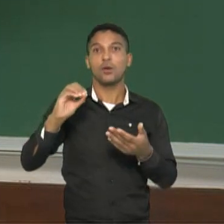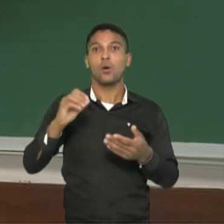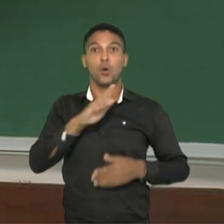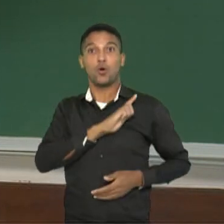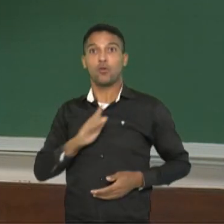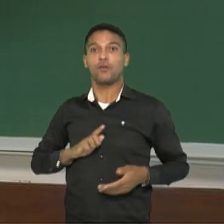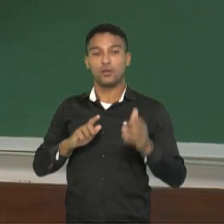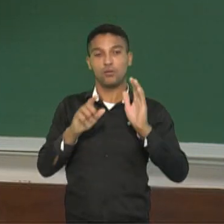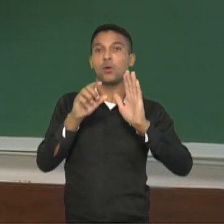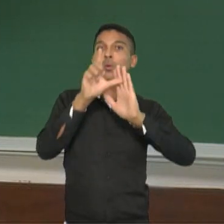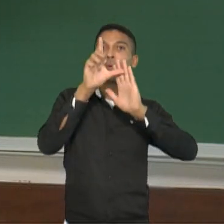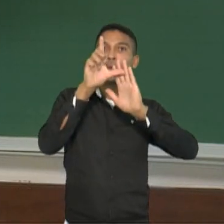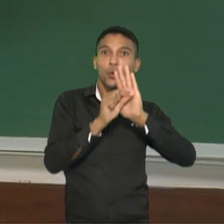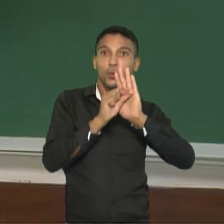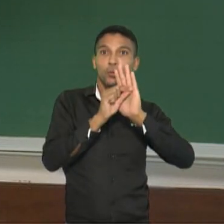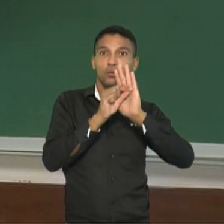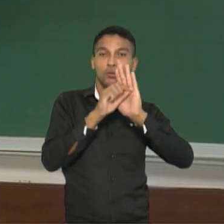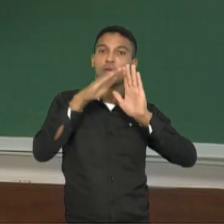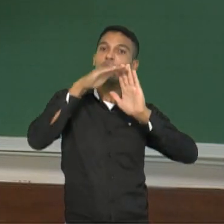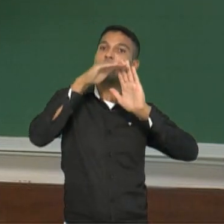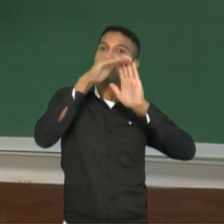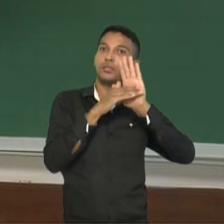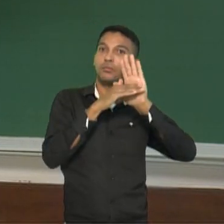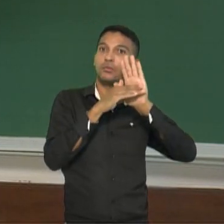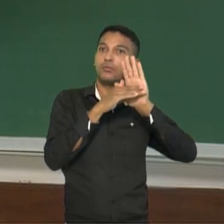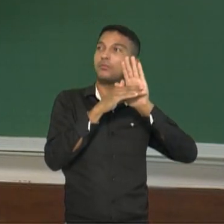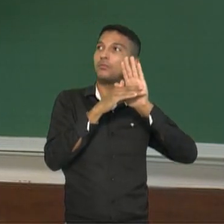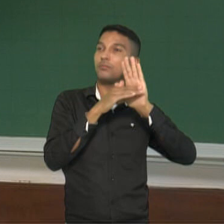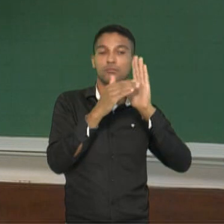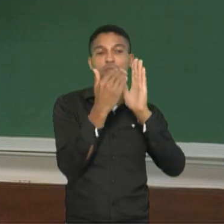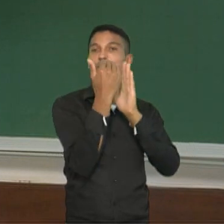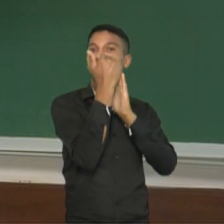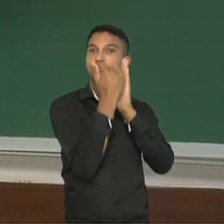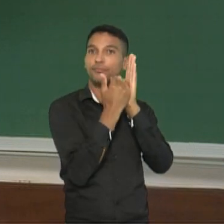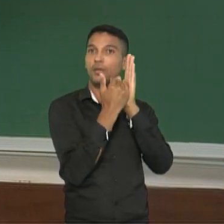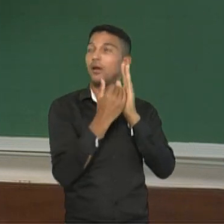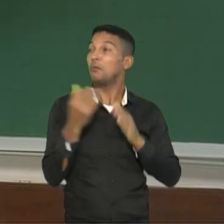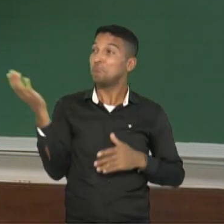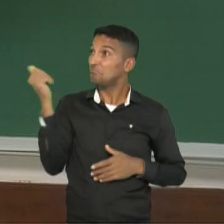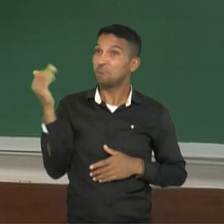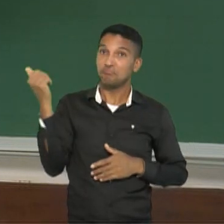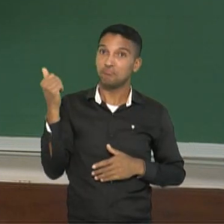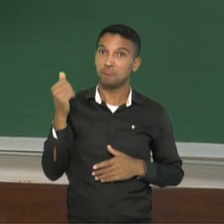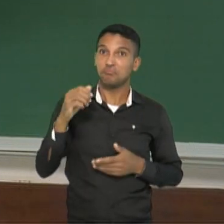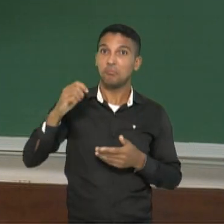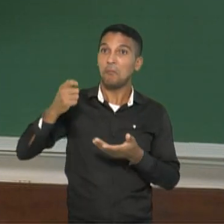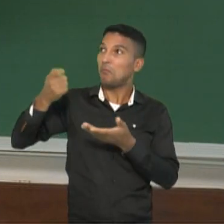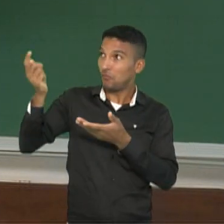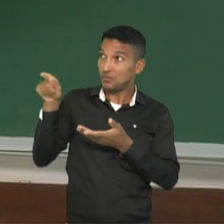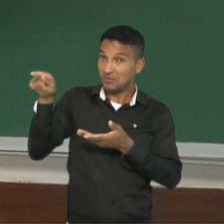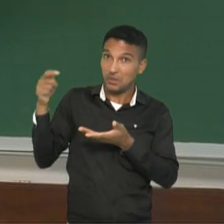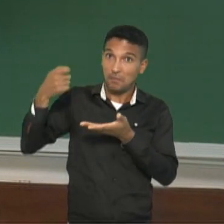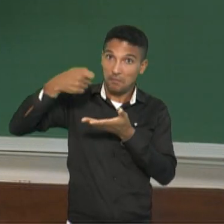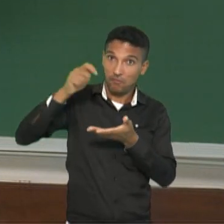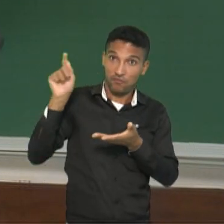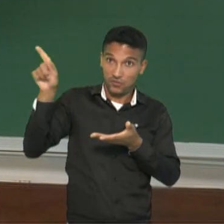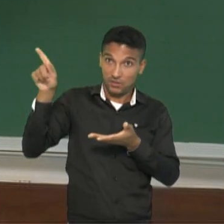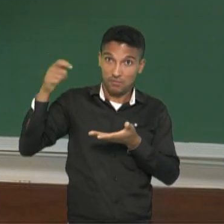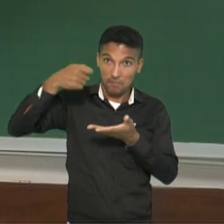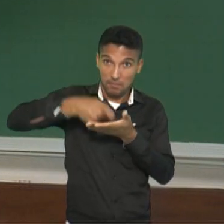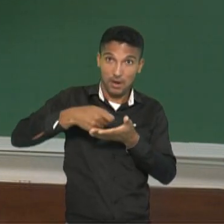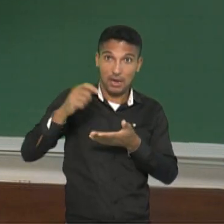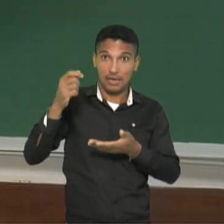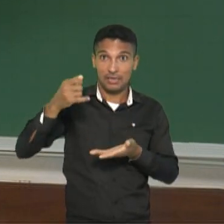uma guerra, uma disputa entre estados? Porque muitos deles querem que a indústria se instale naquela cidade, naquele